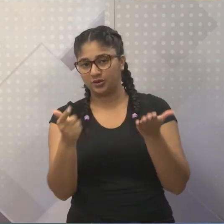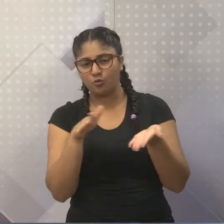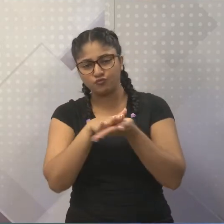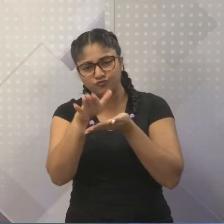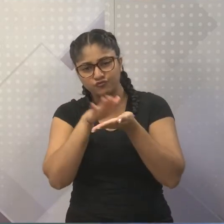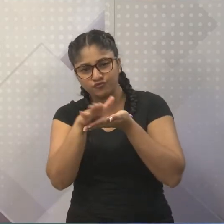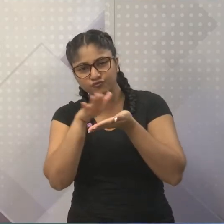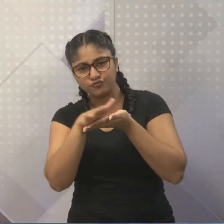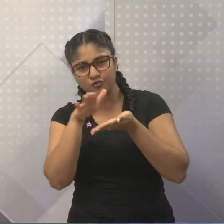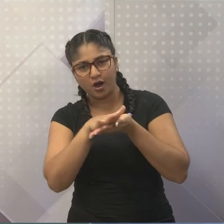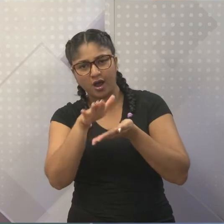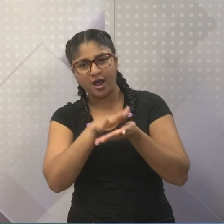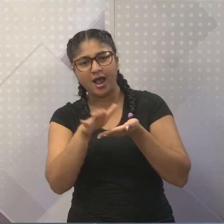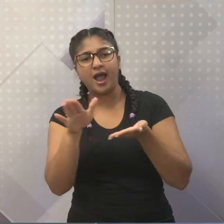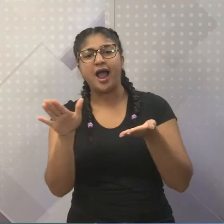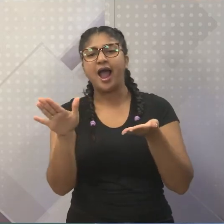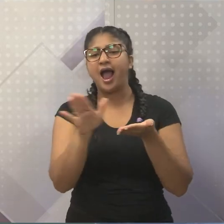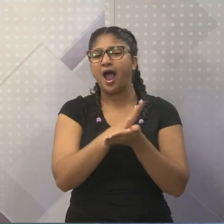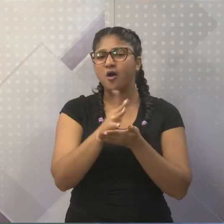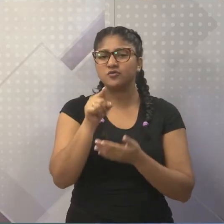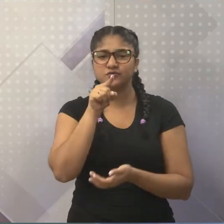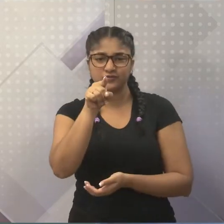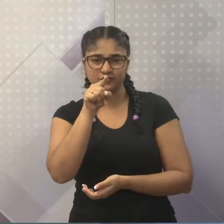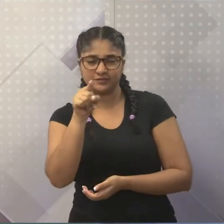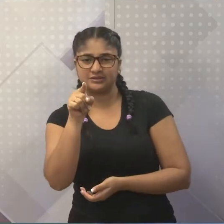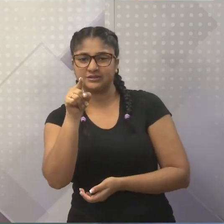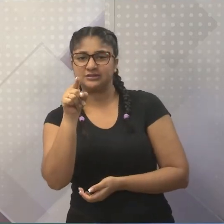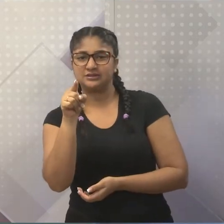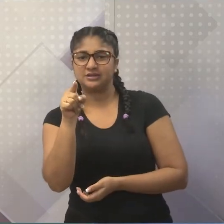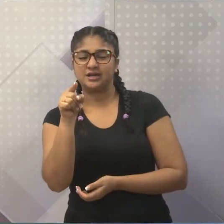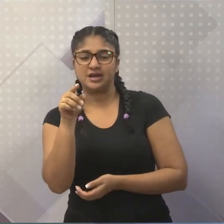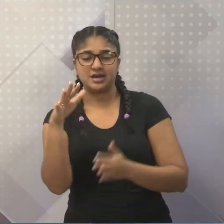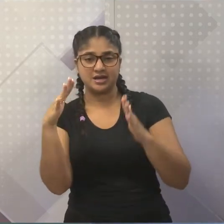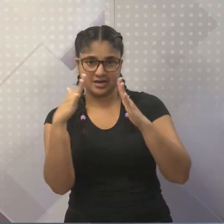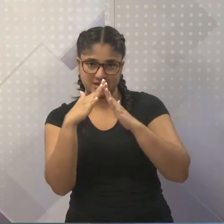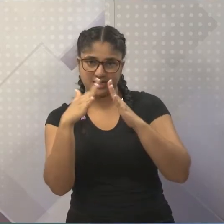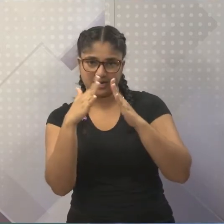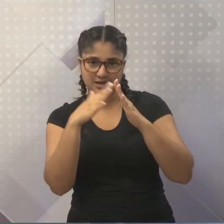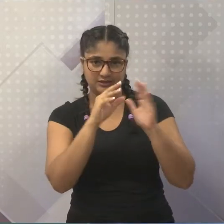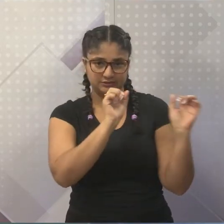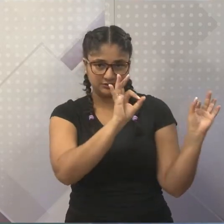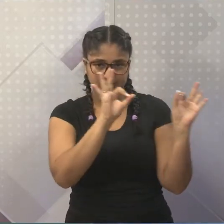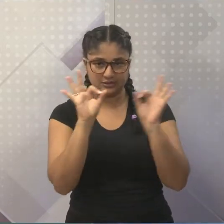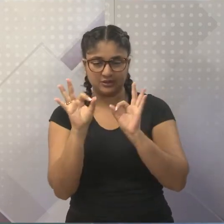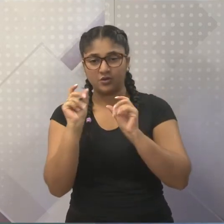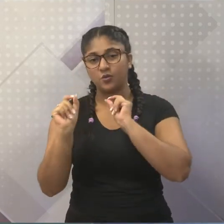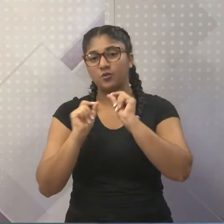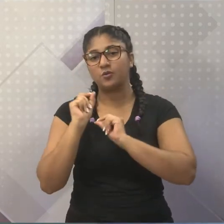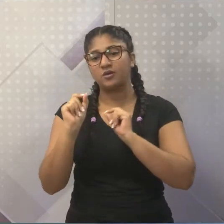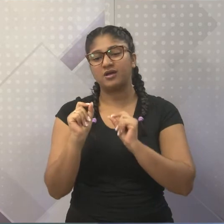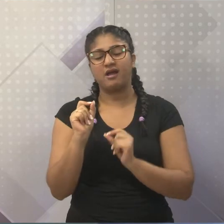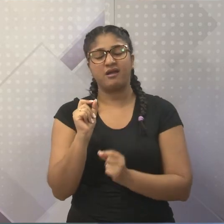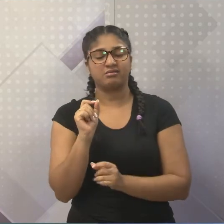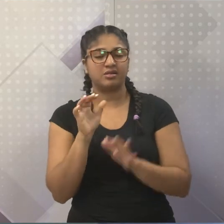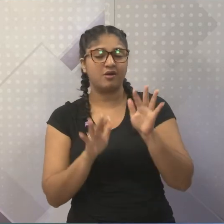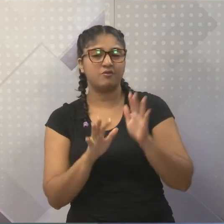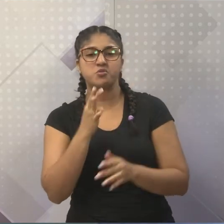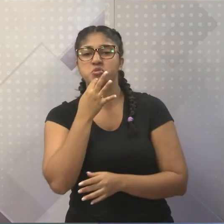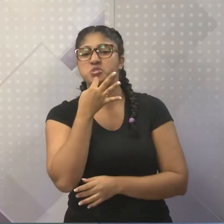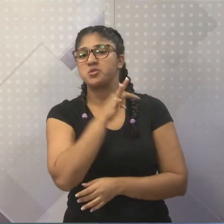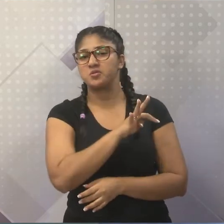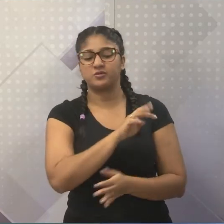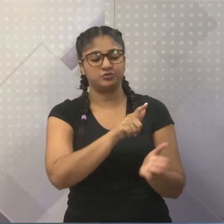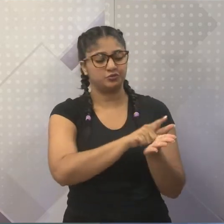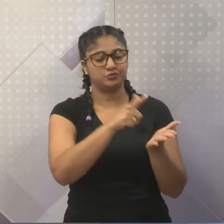galerinha aí que está em casa, usando uma gíria, né? A nossa galerinha que está em casa vendo, nos acompanhando, talvez não tenha mais nenhum conhecimento do que é um